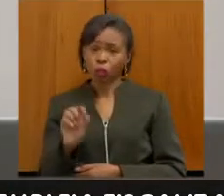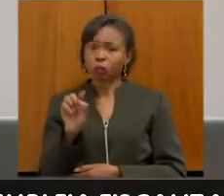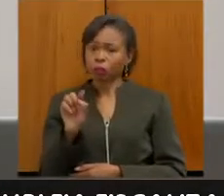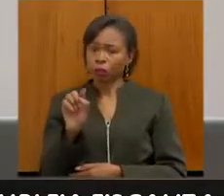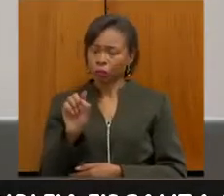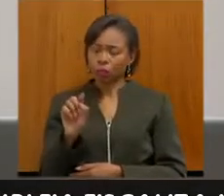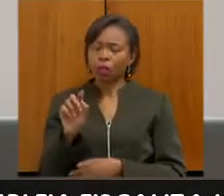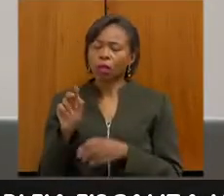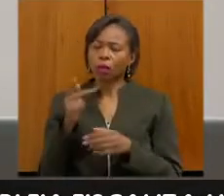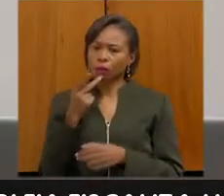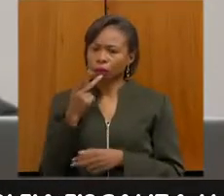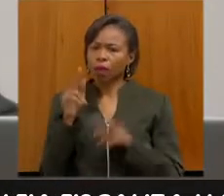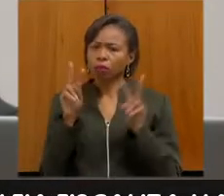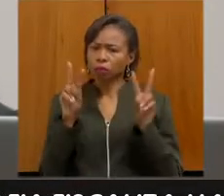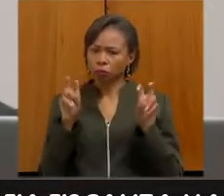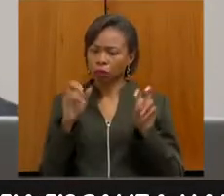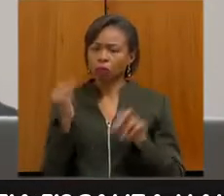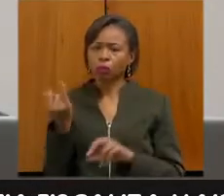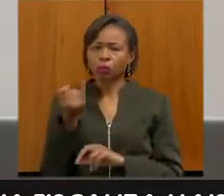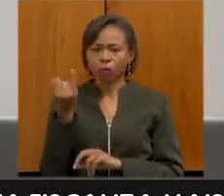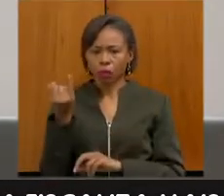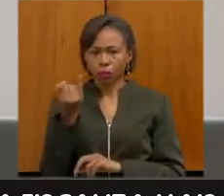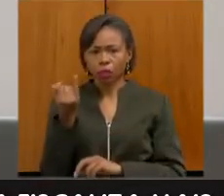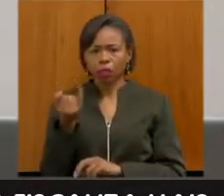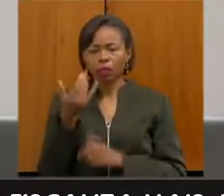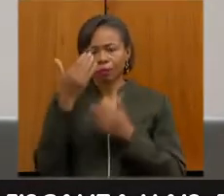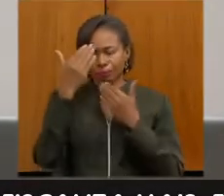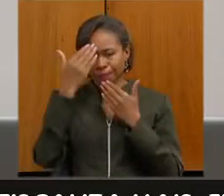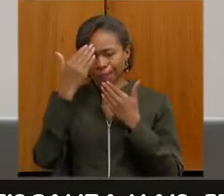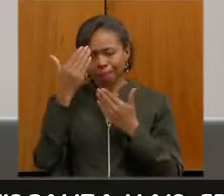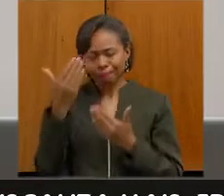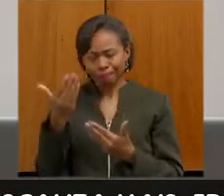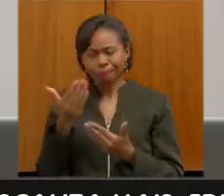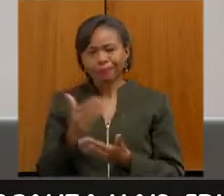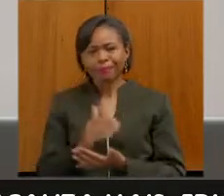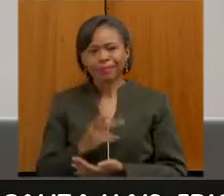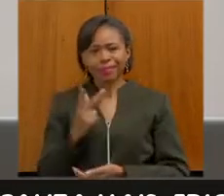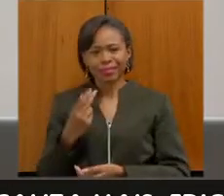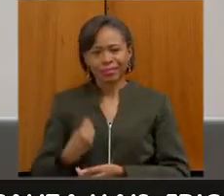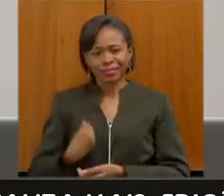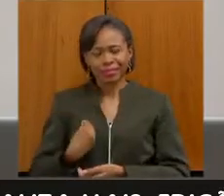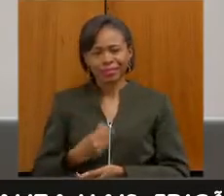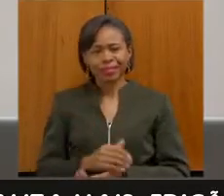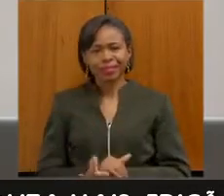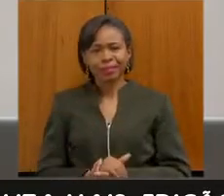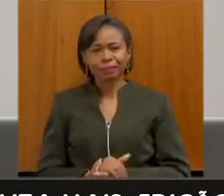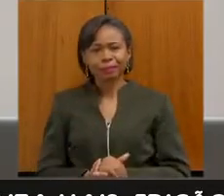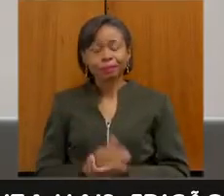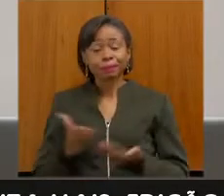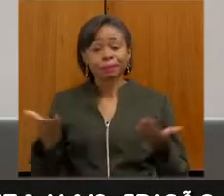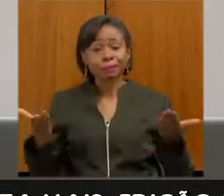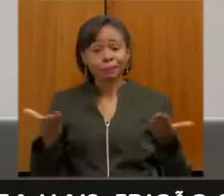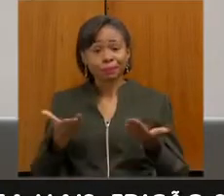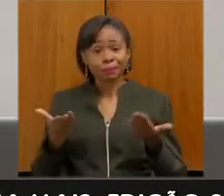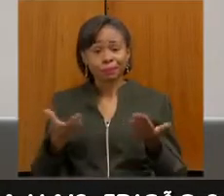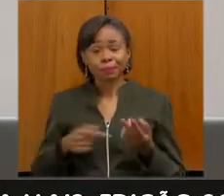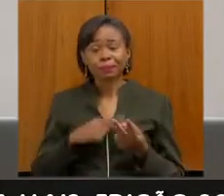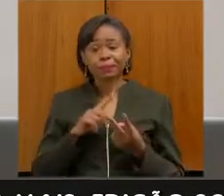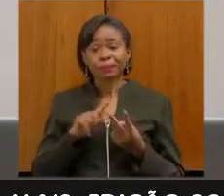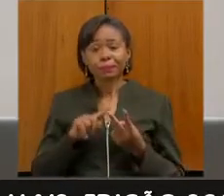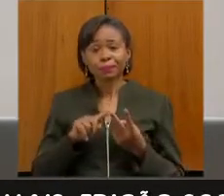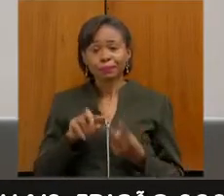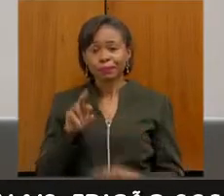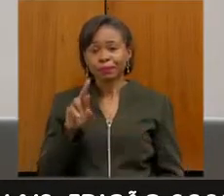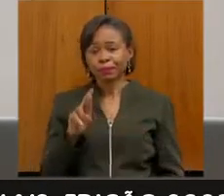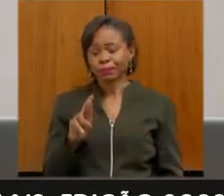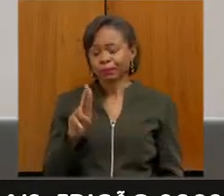importante, consideração fundamental. Agradeço imensamente a sua participação. Vamos passar, então, agora a fala para o